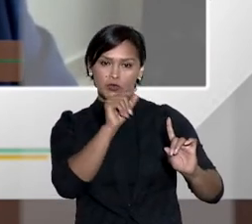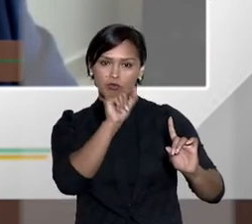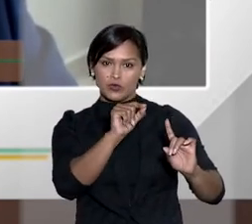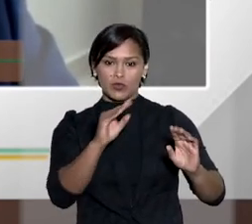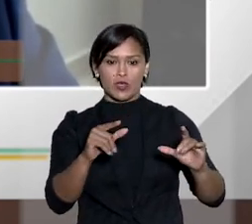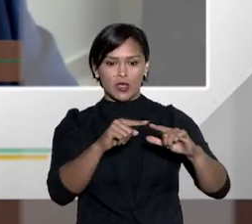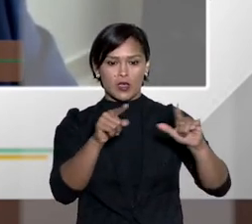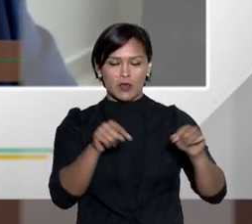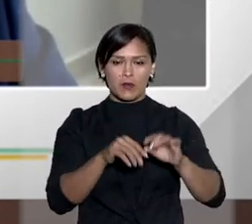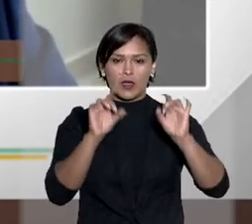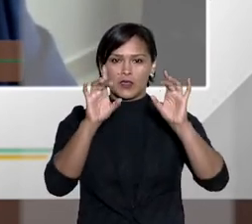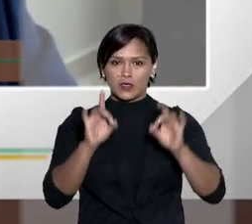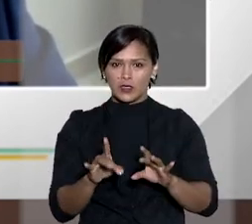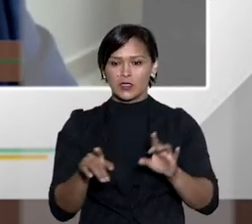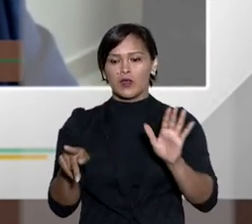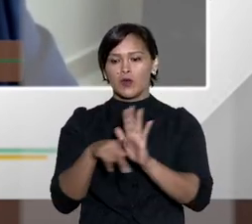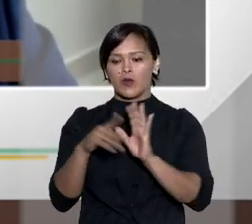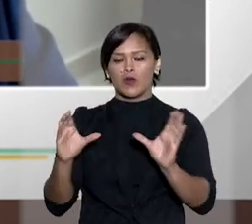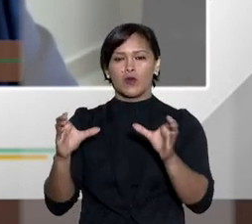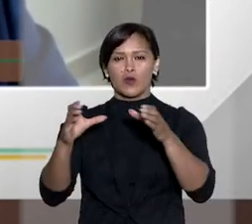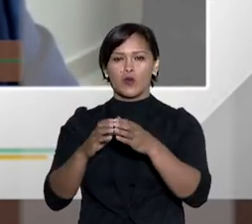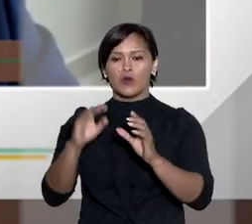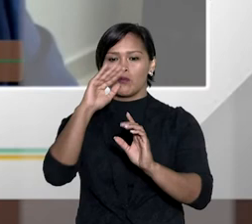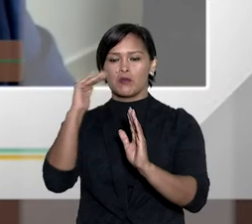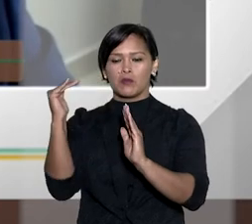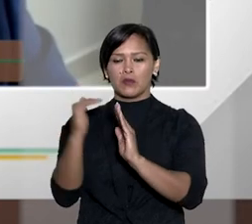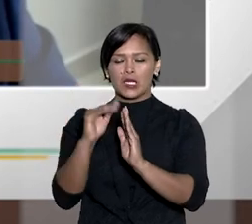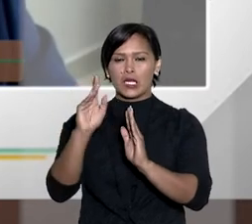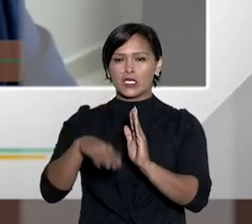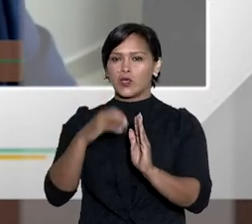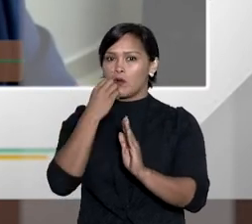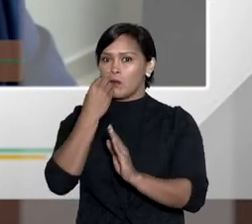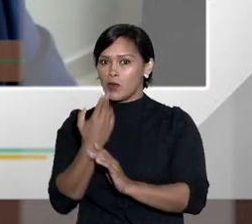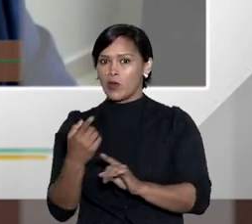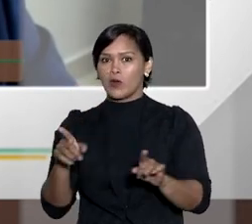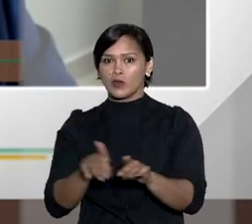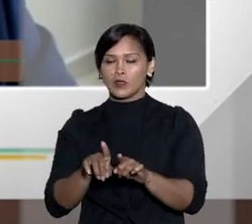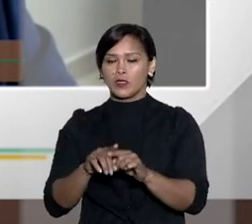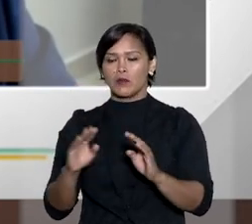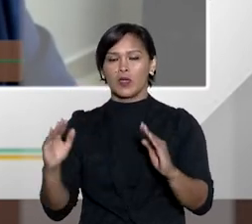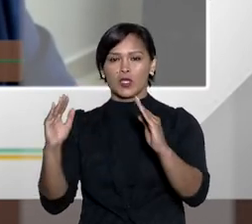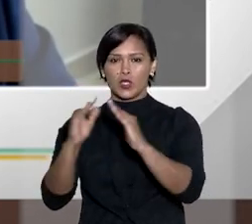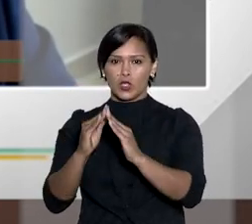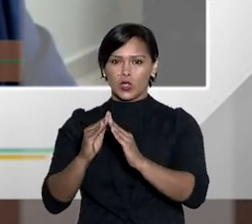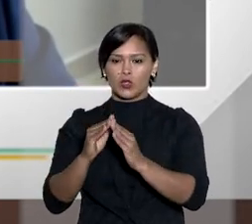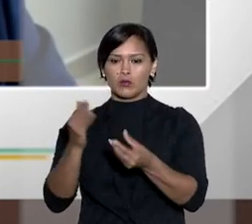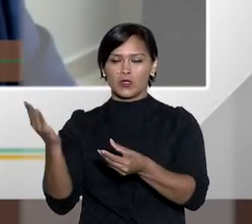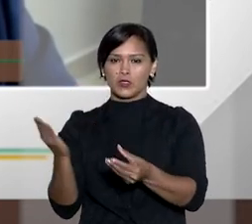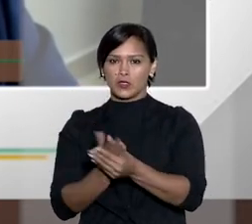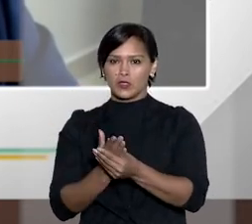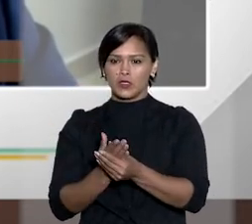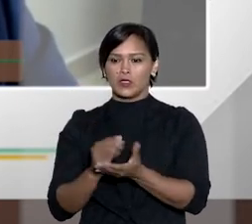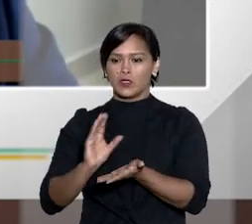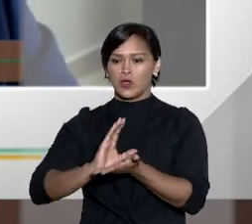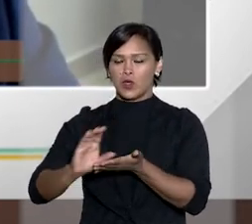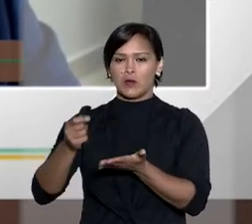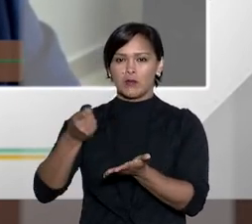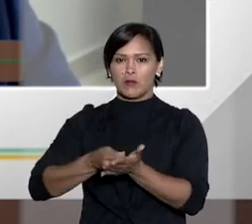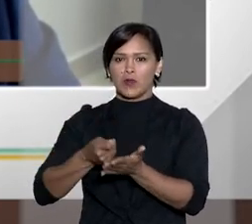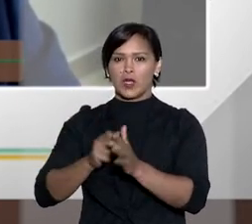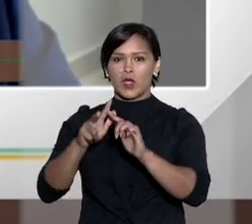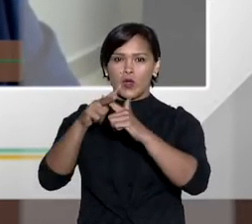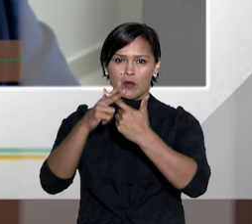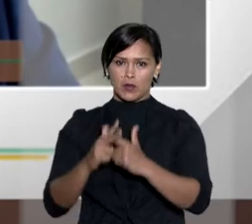regra geral é o domicílio do réu mas existem exceções como o local onde a obrigação deve ser satisfeita e